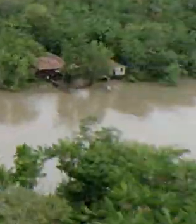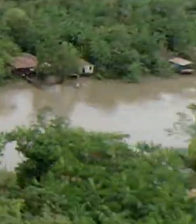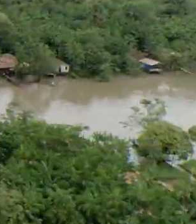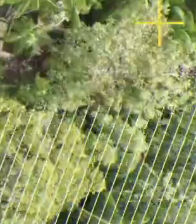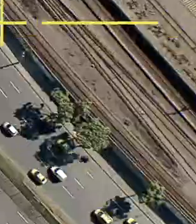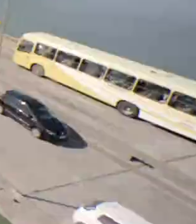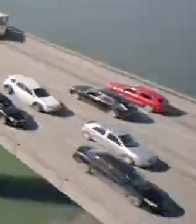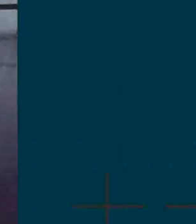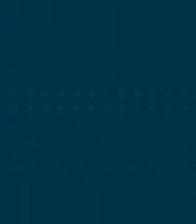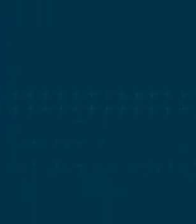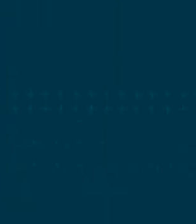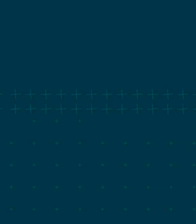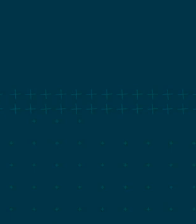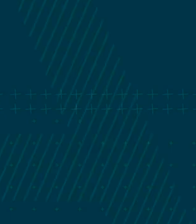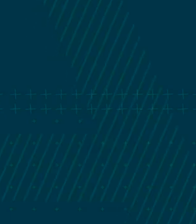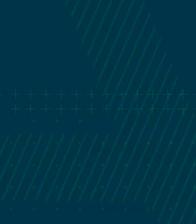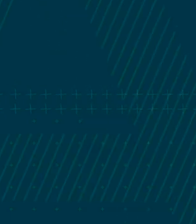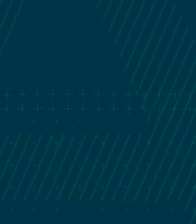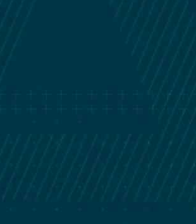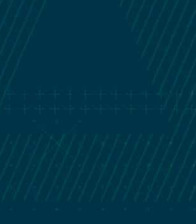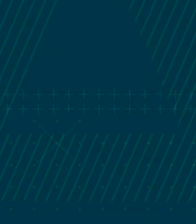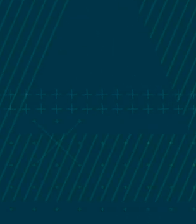Legenda Zanotto